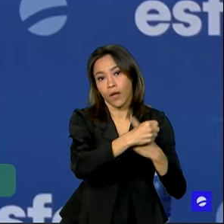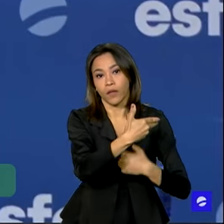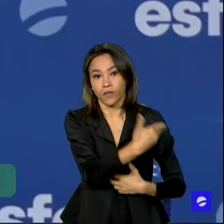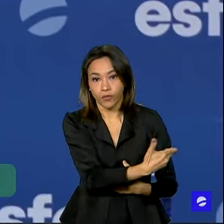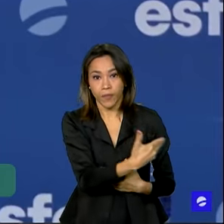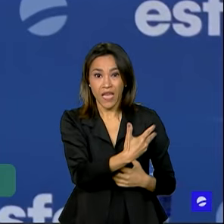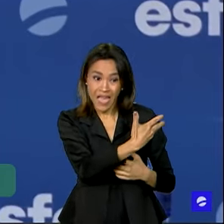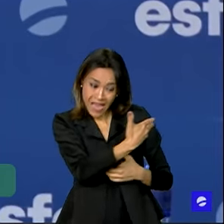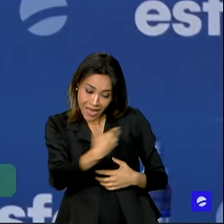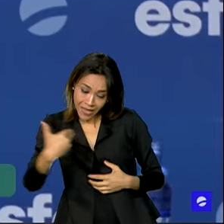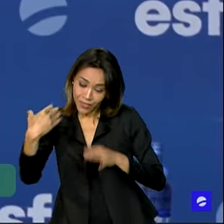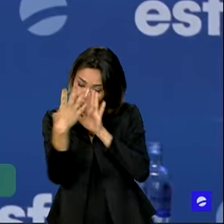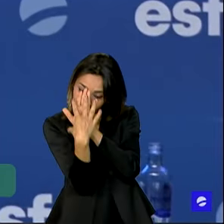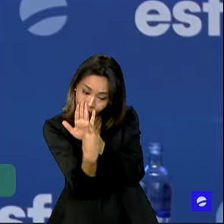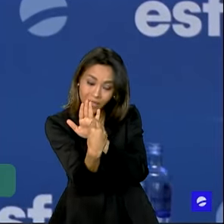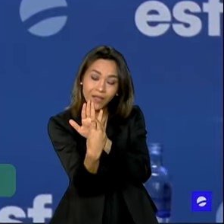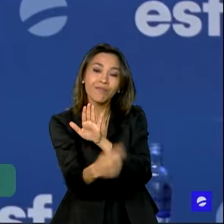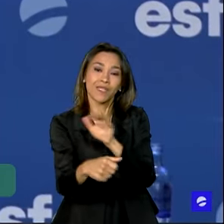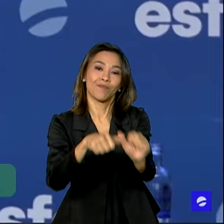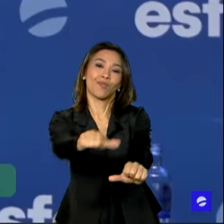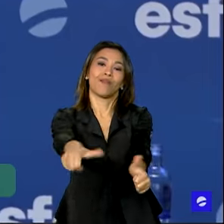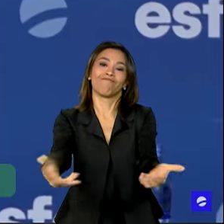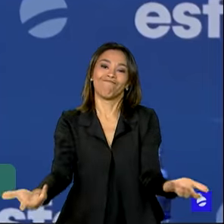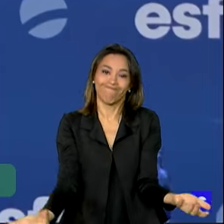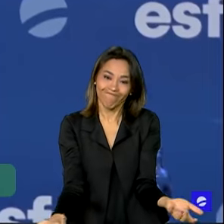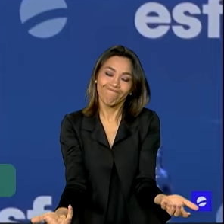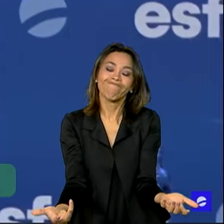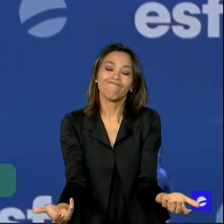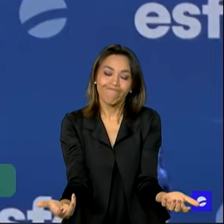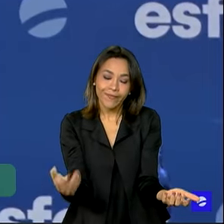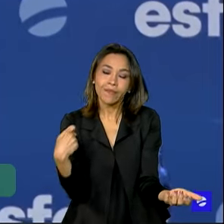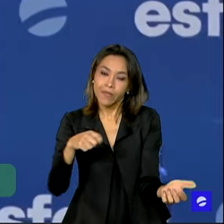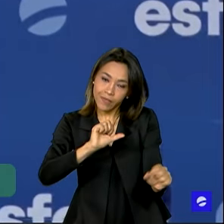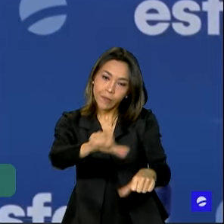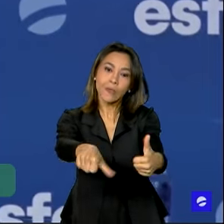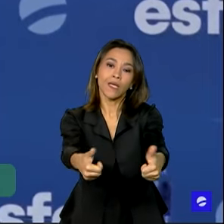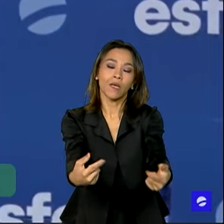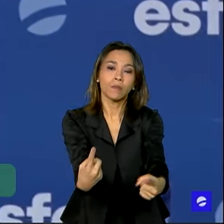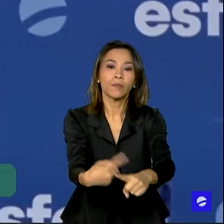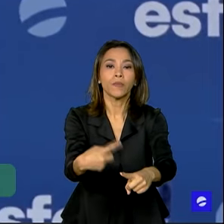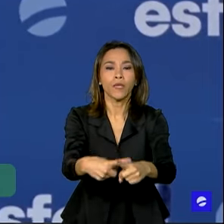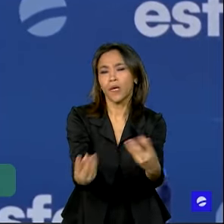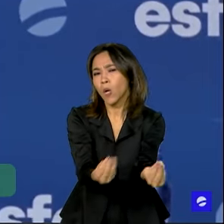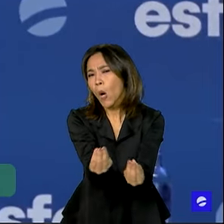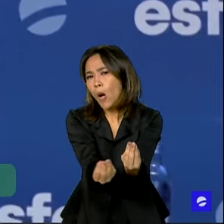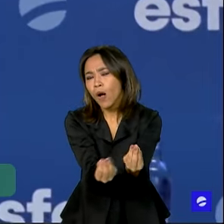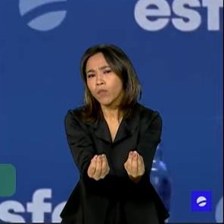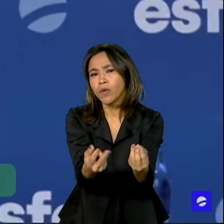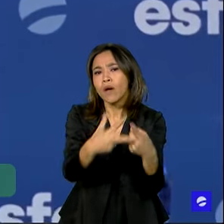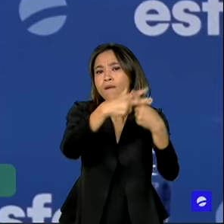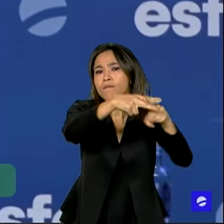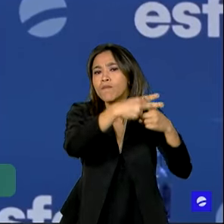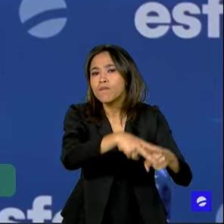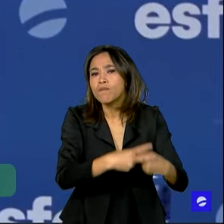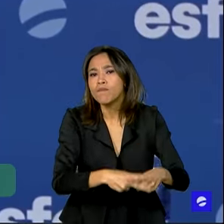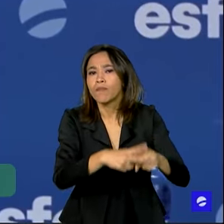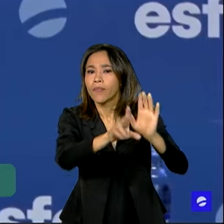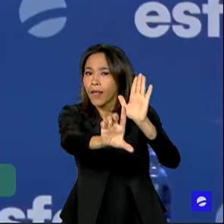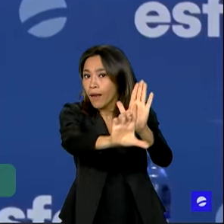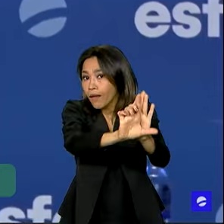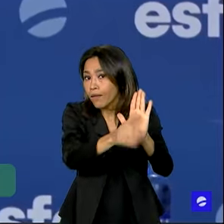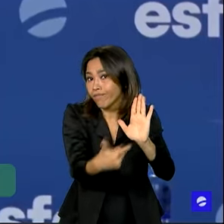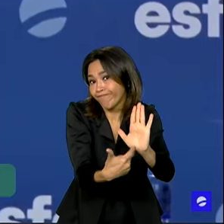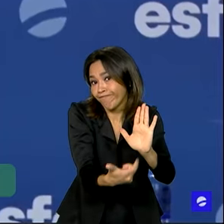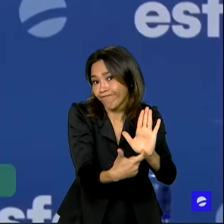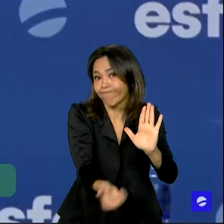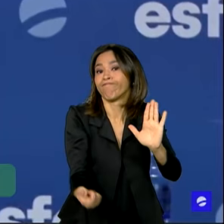Este modelo tem que ser modificado. E ele tem que ser modificado por meio de uma alteração constitucional, penso eu,